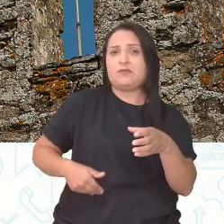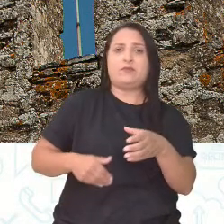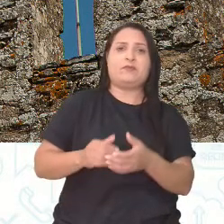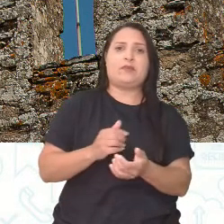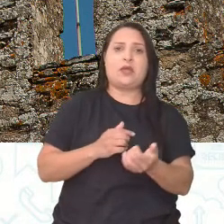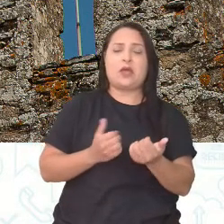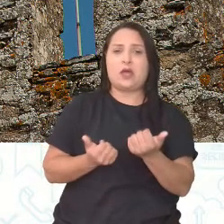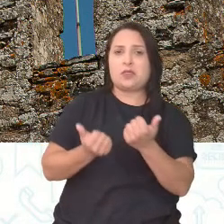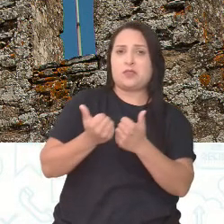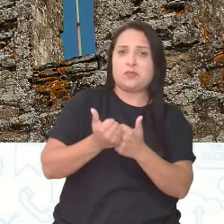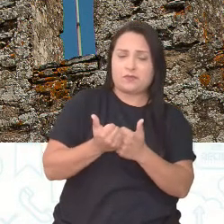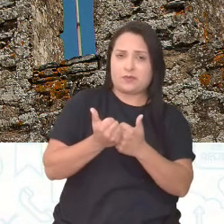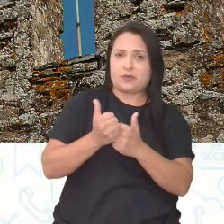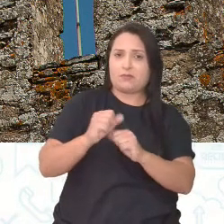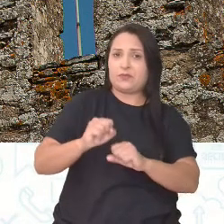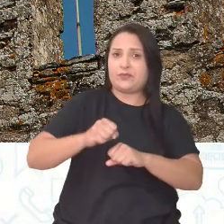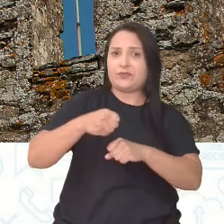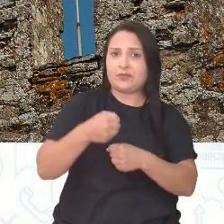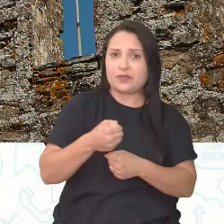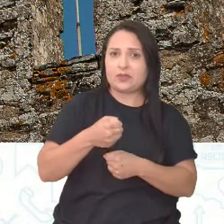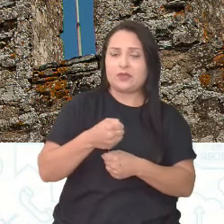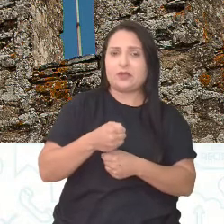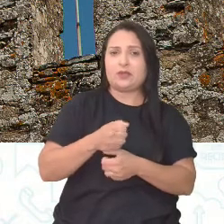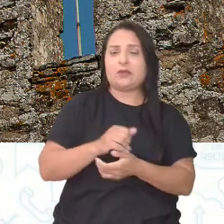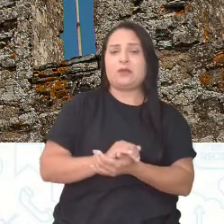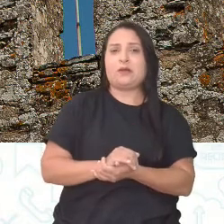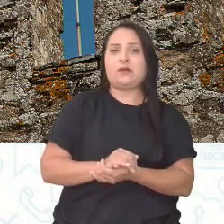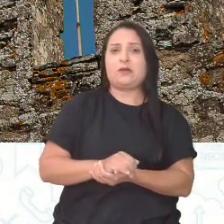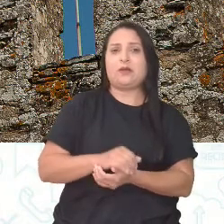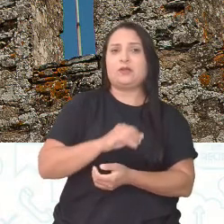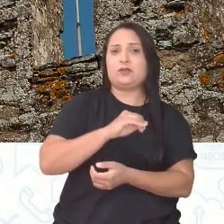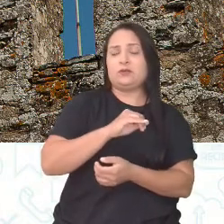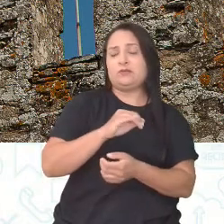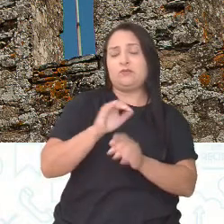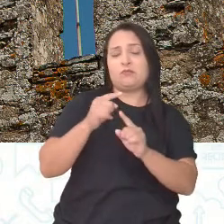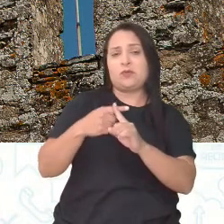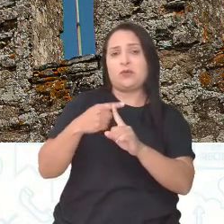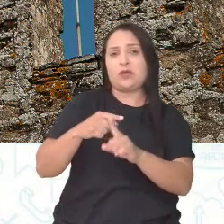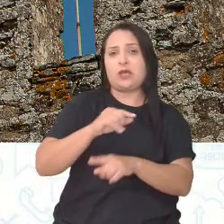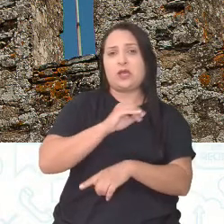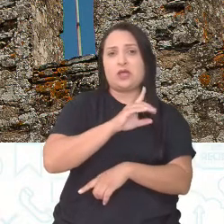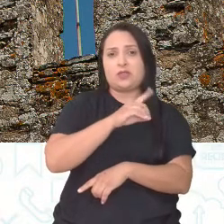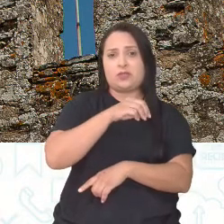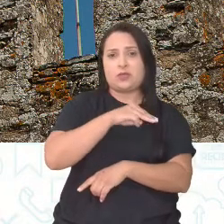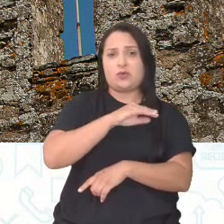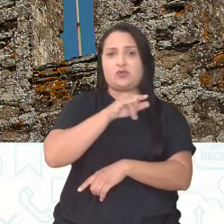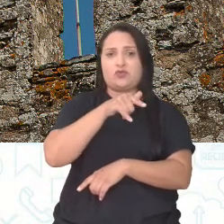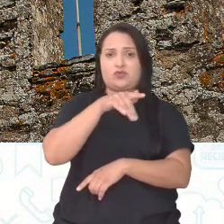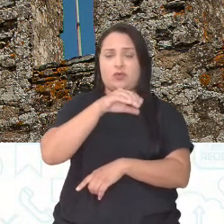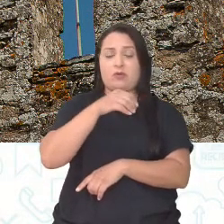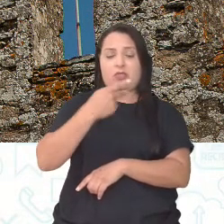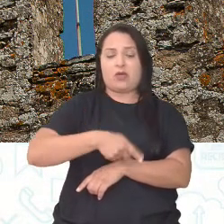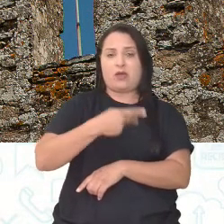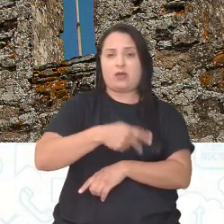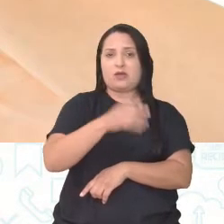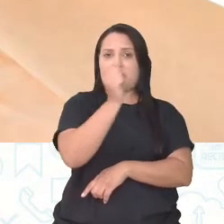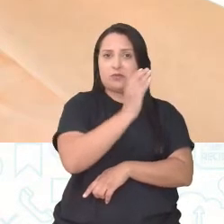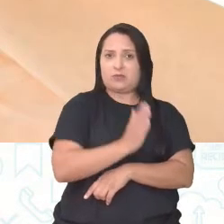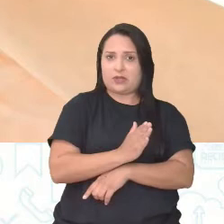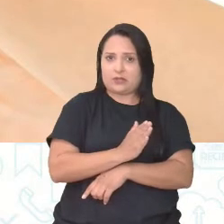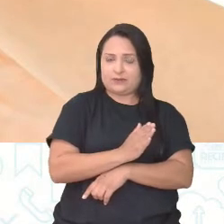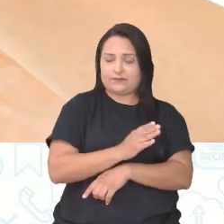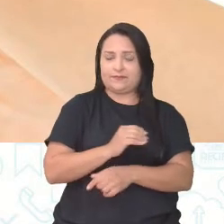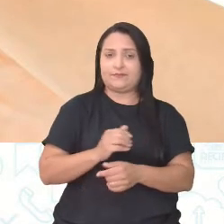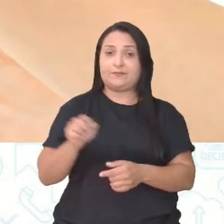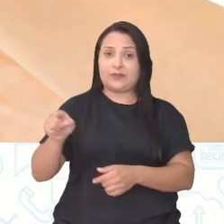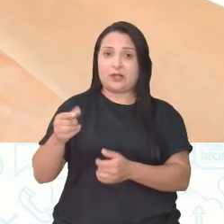comandando por enquanto que Dom João está aqui em território, né? Nacional, no território do Brasil. Certo? E